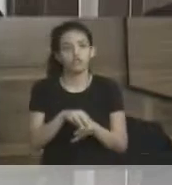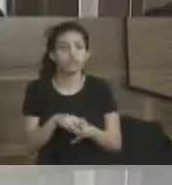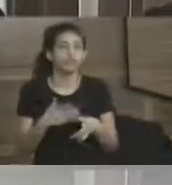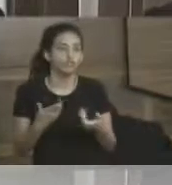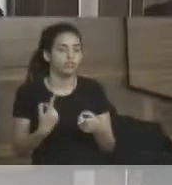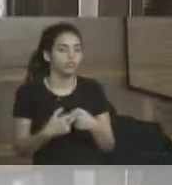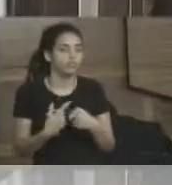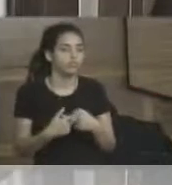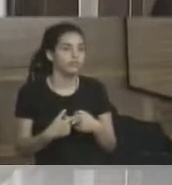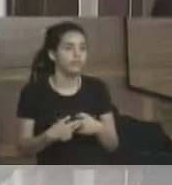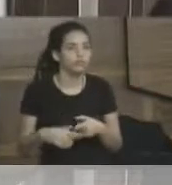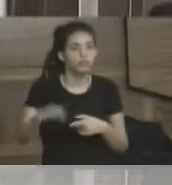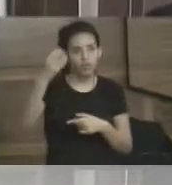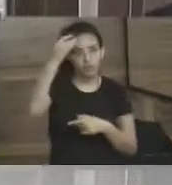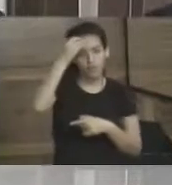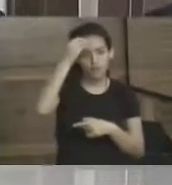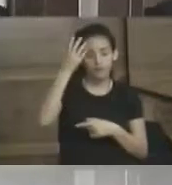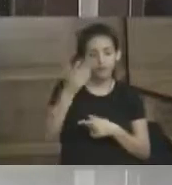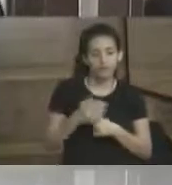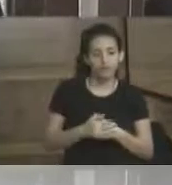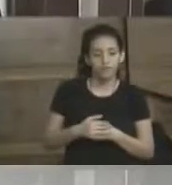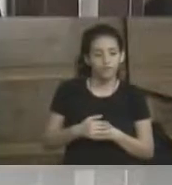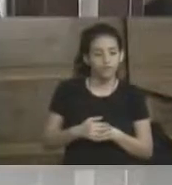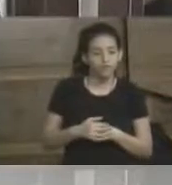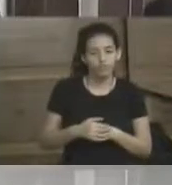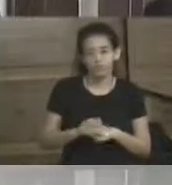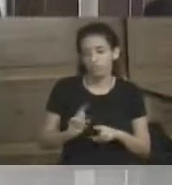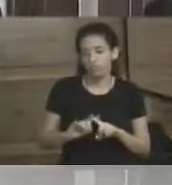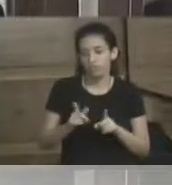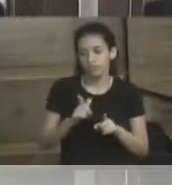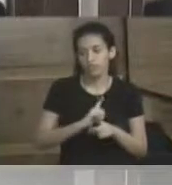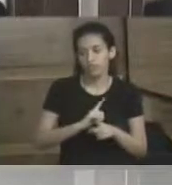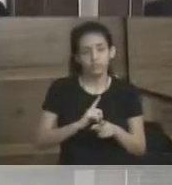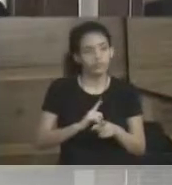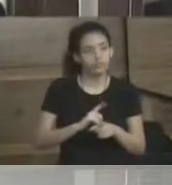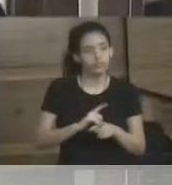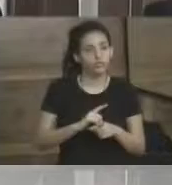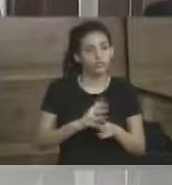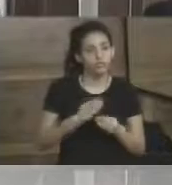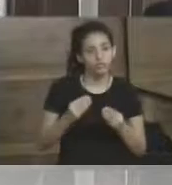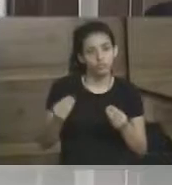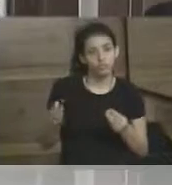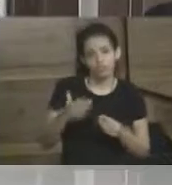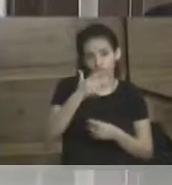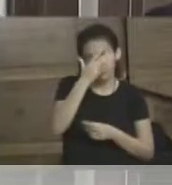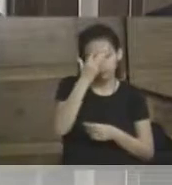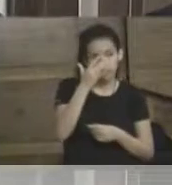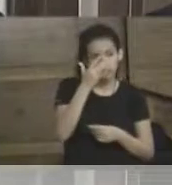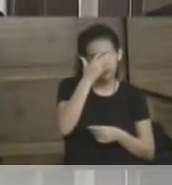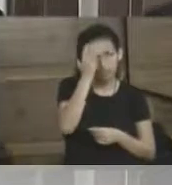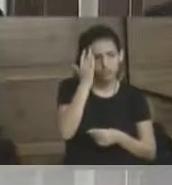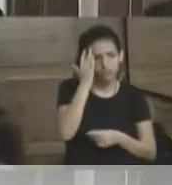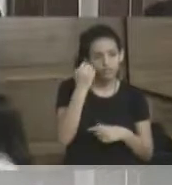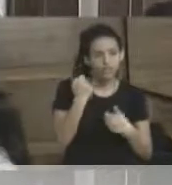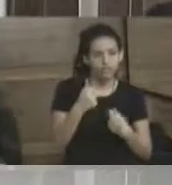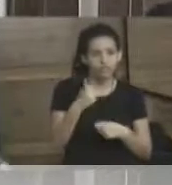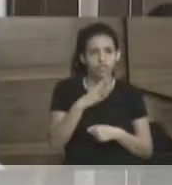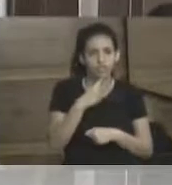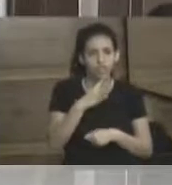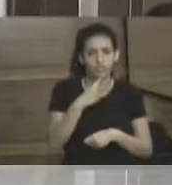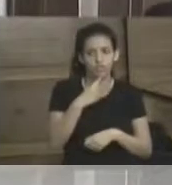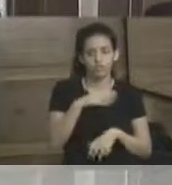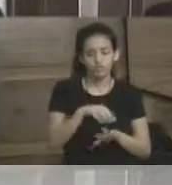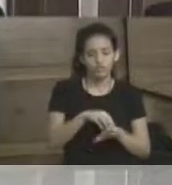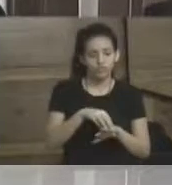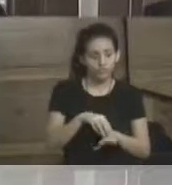porque Angra do Jeio, mas tem muita gente, muito plebeu aqui que também vive aqui que também precisa conhecer o turismo da